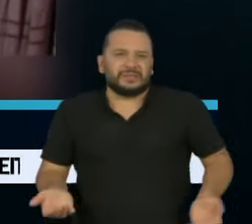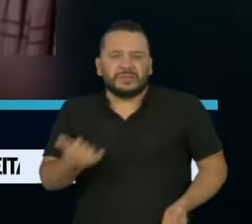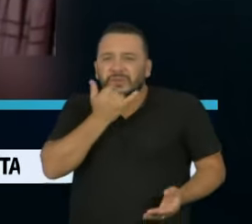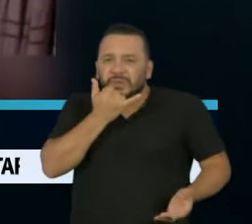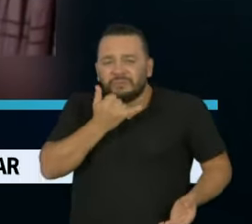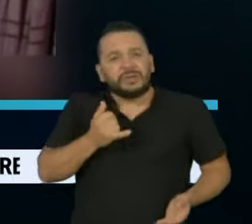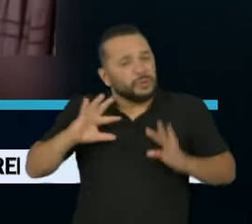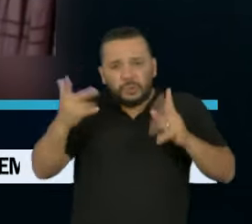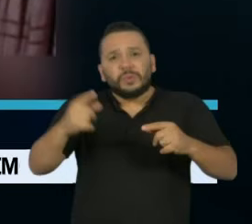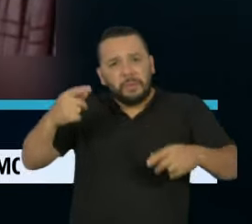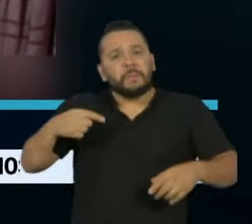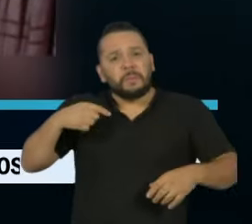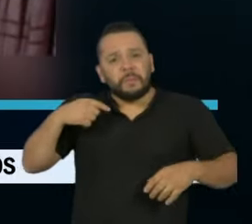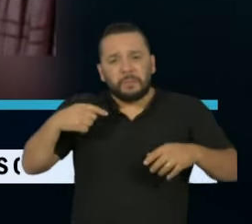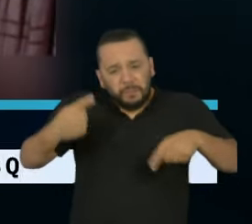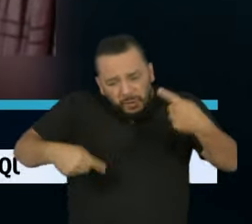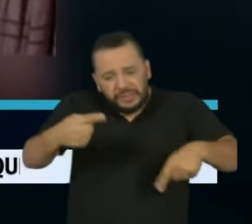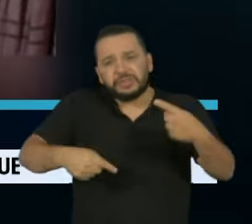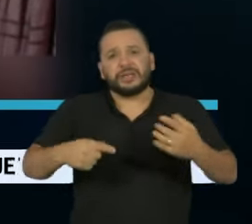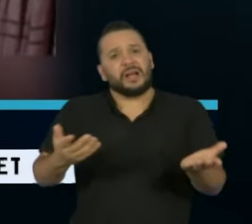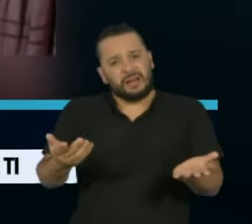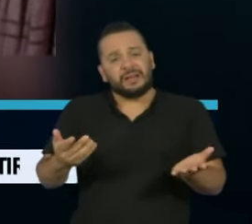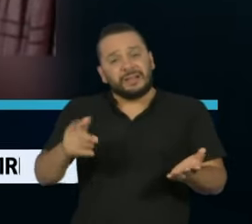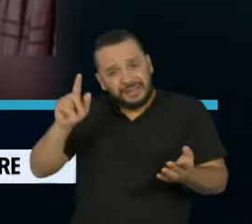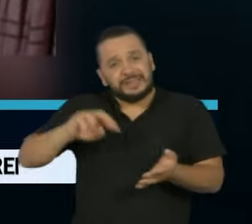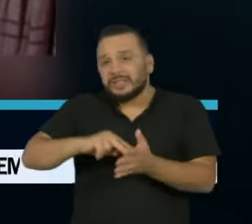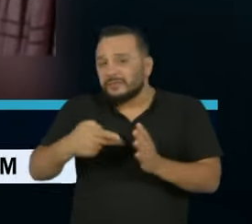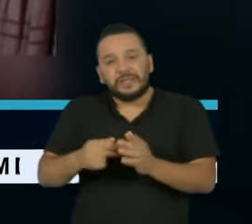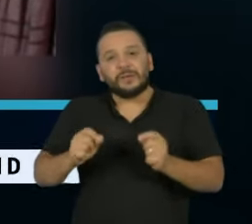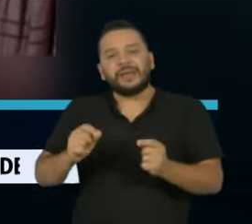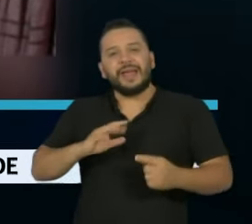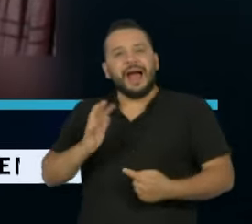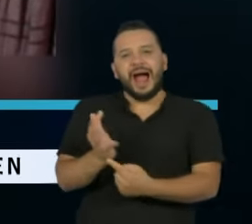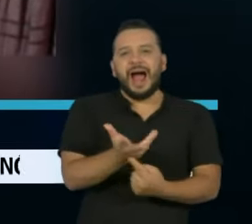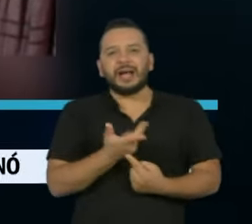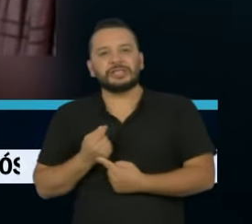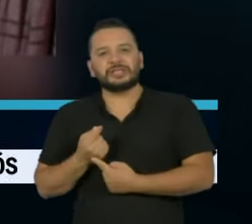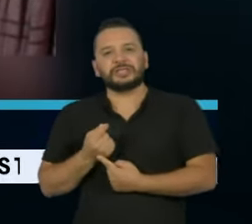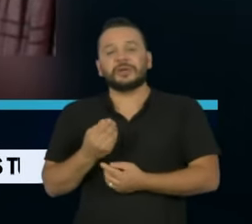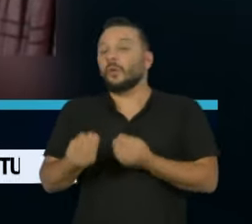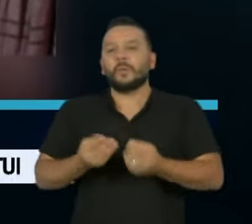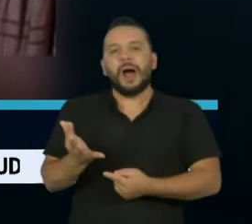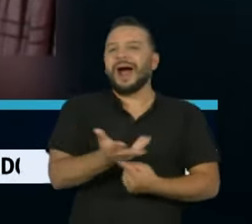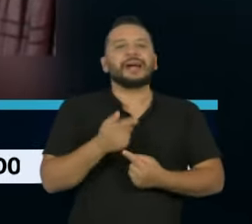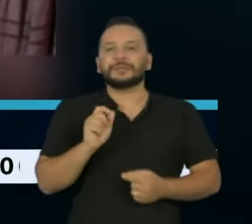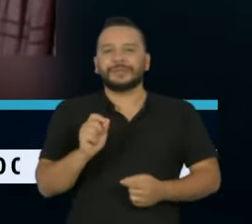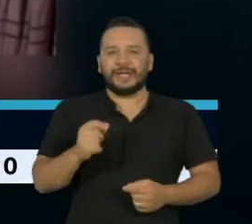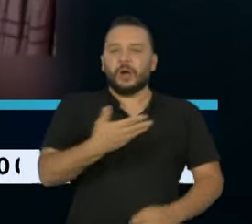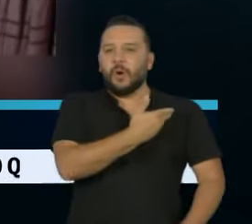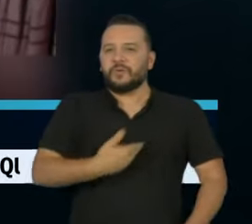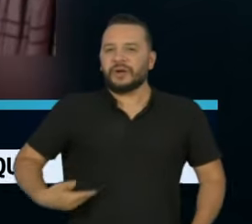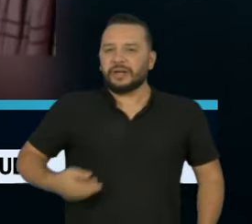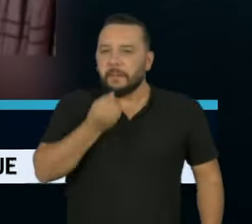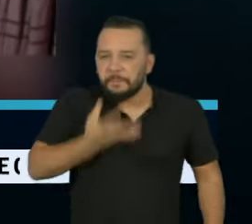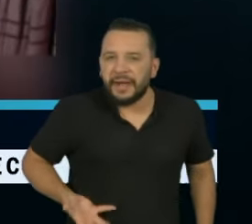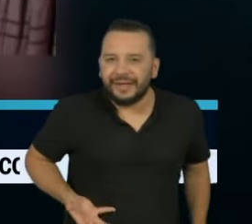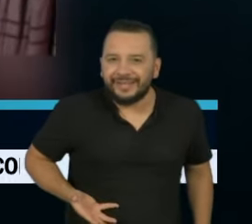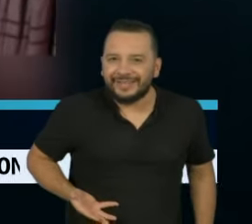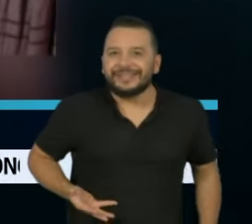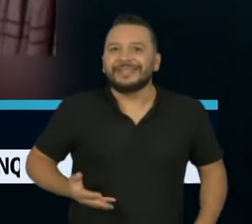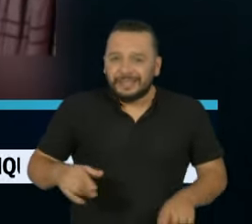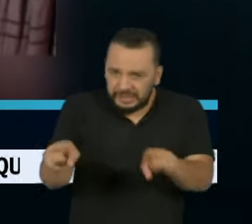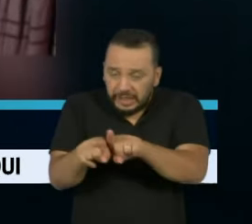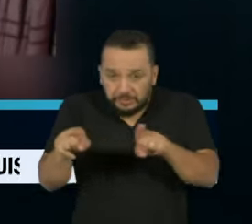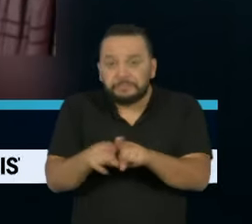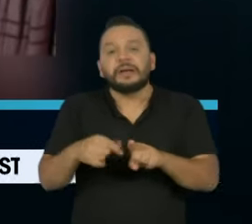política. E política, que vem de polis, significa a arte de governar. E para bem governar, aqui estou falando dos valores, você tem que trazer